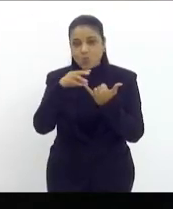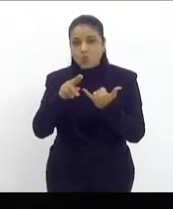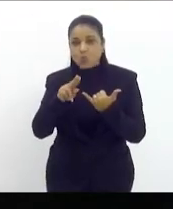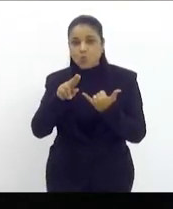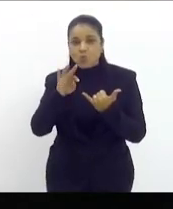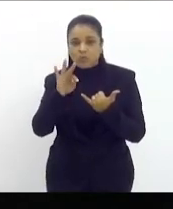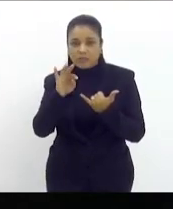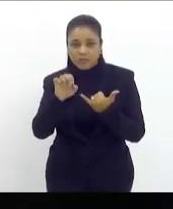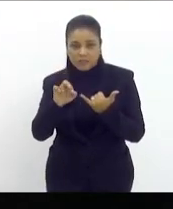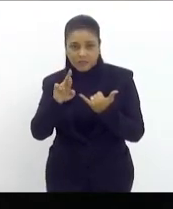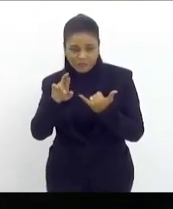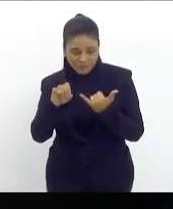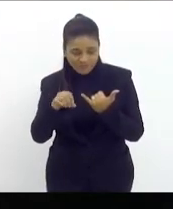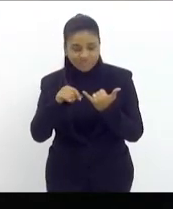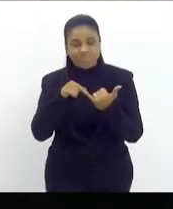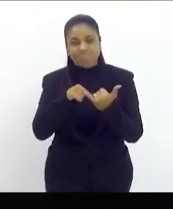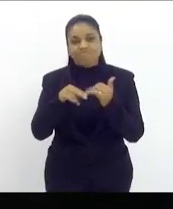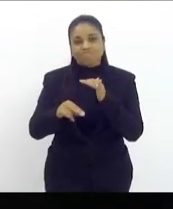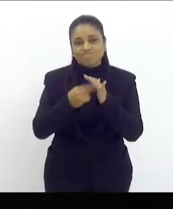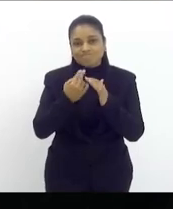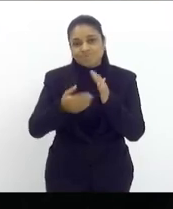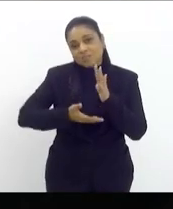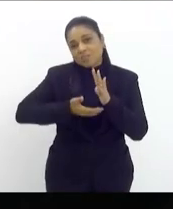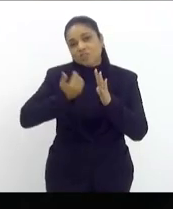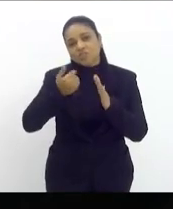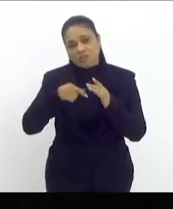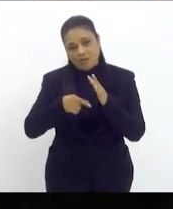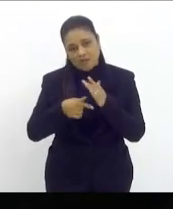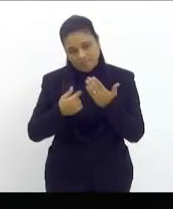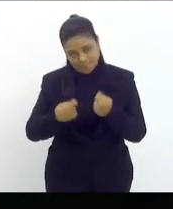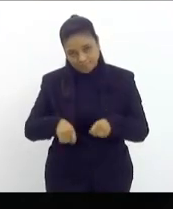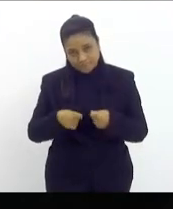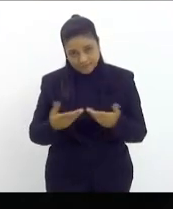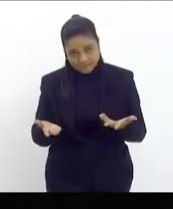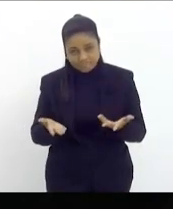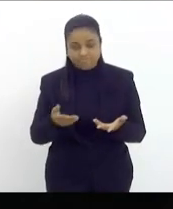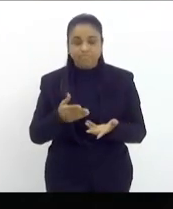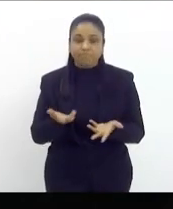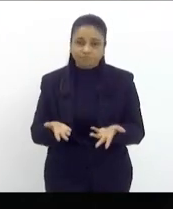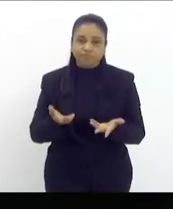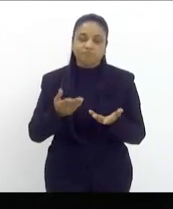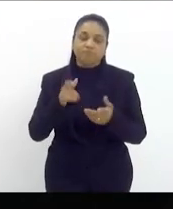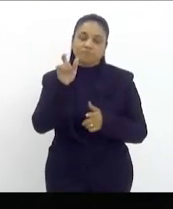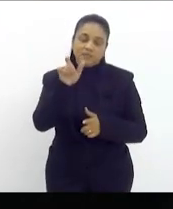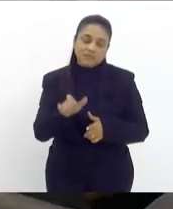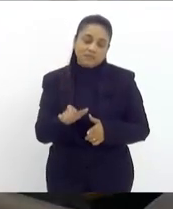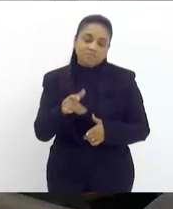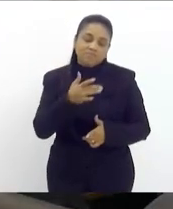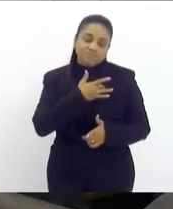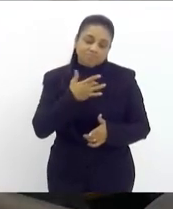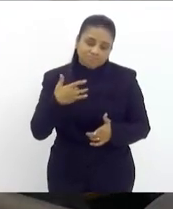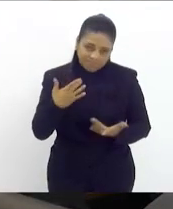falar com relação à saúde reprodutiva das nossas mulheres. deputado Carlos Min, que desejam a parte.